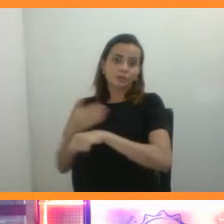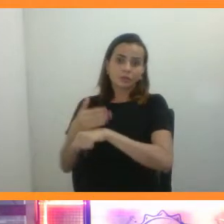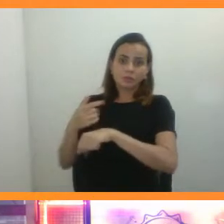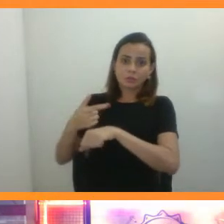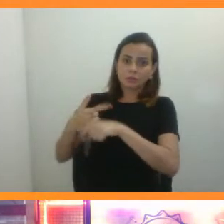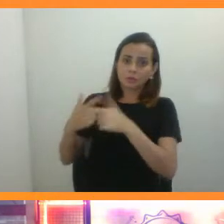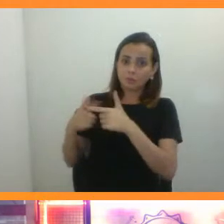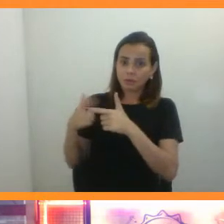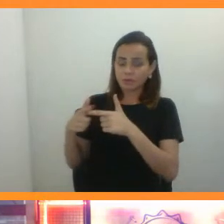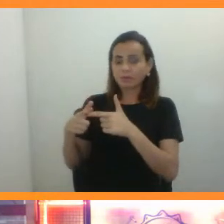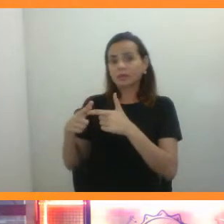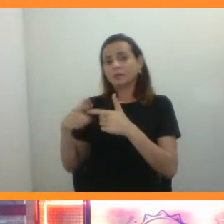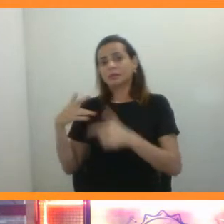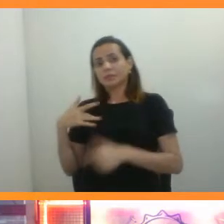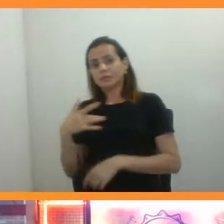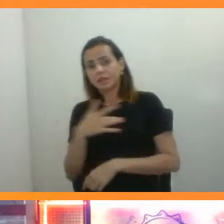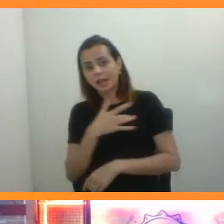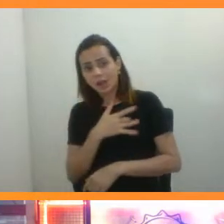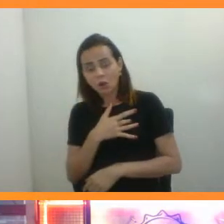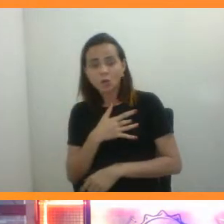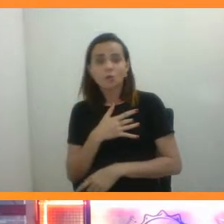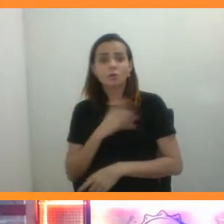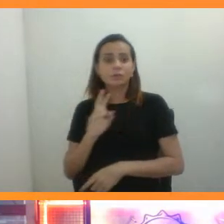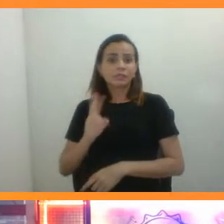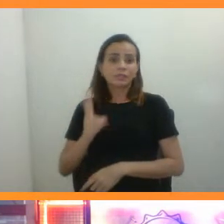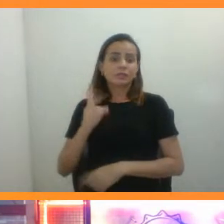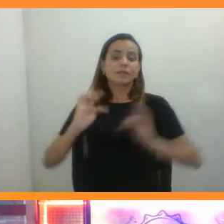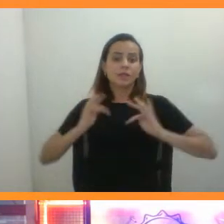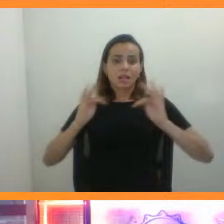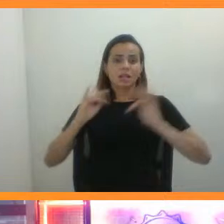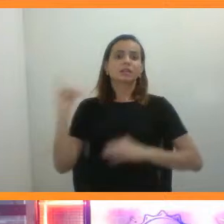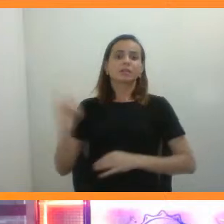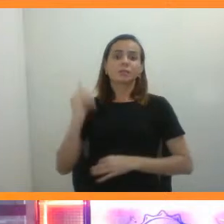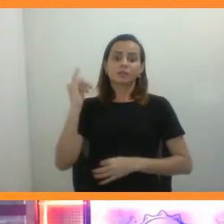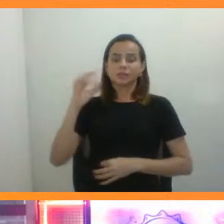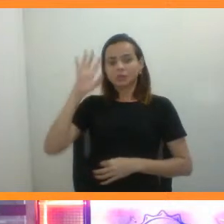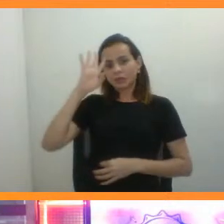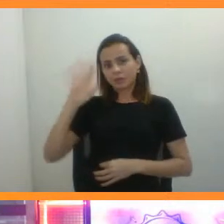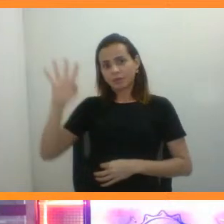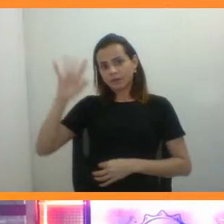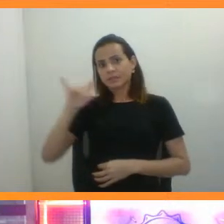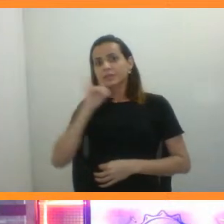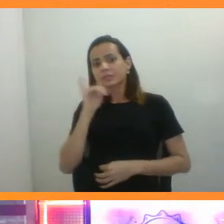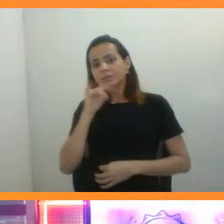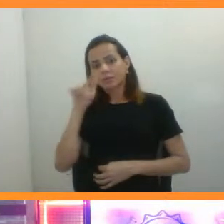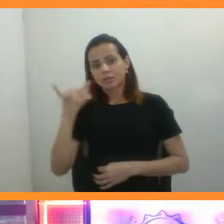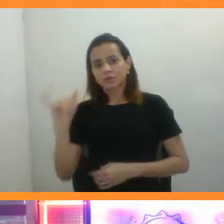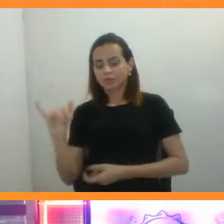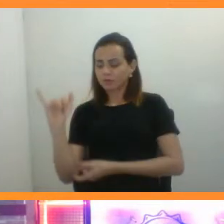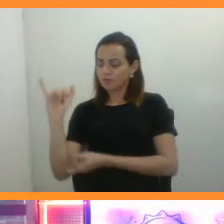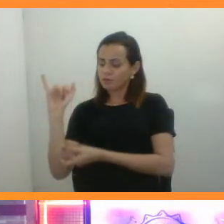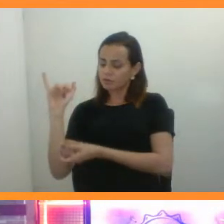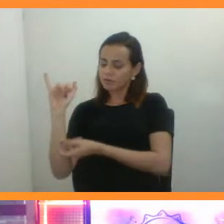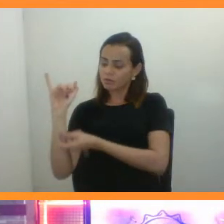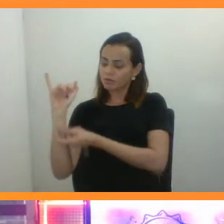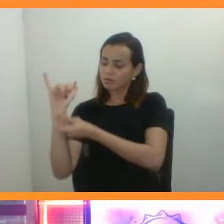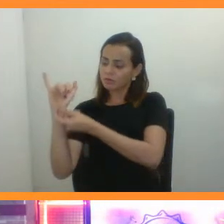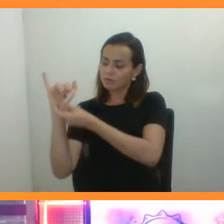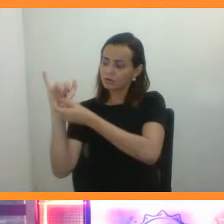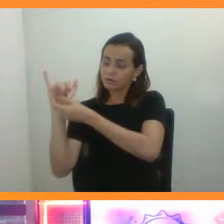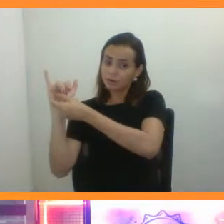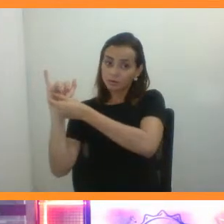embrionária, né? Sempre são técnicas importantes. Imagina que tem um embriãozinho que recém-formado e aí